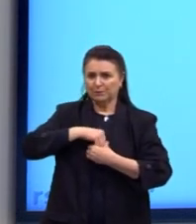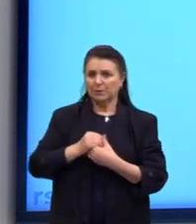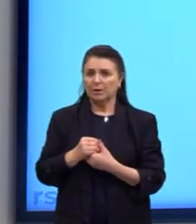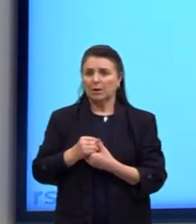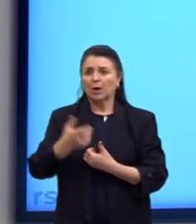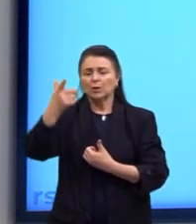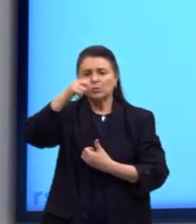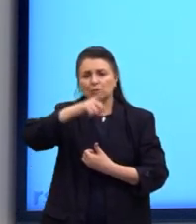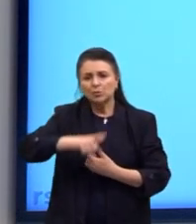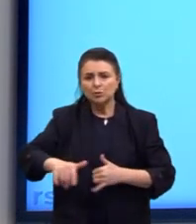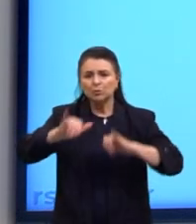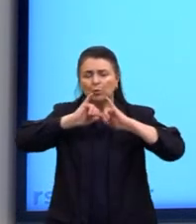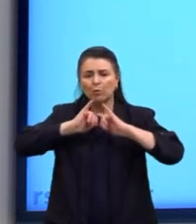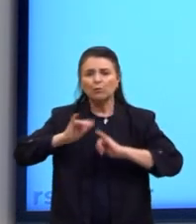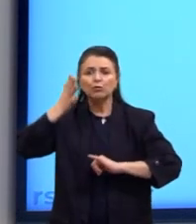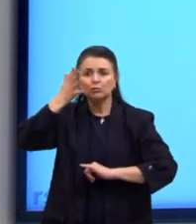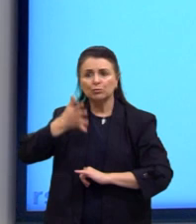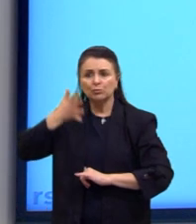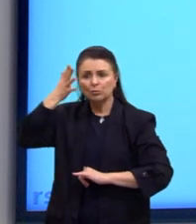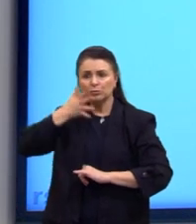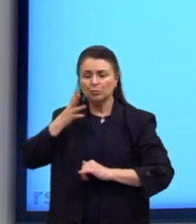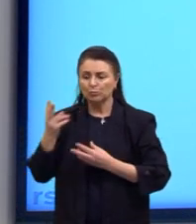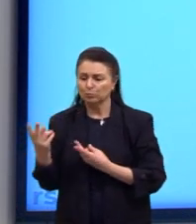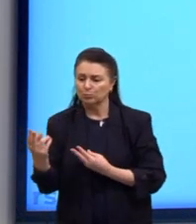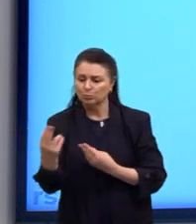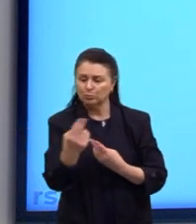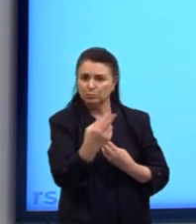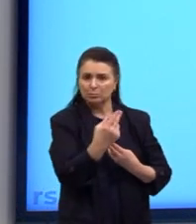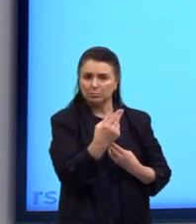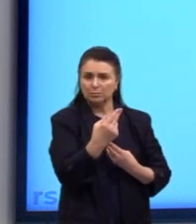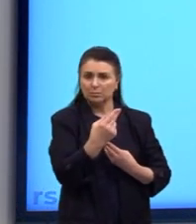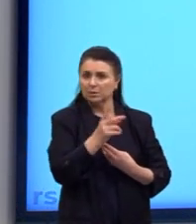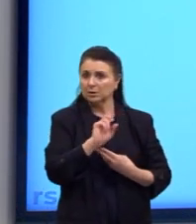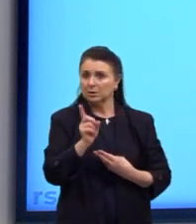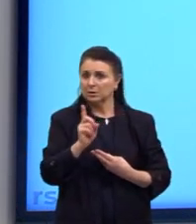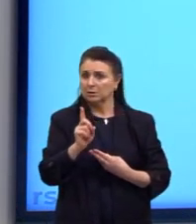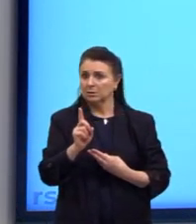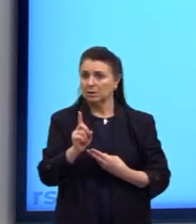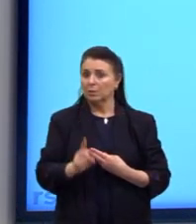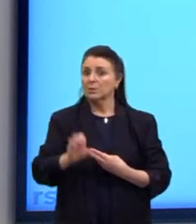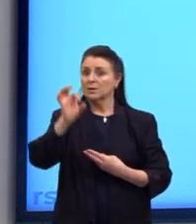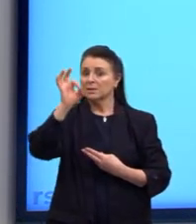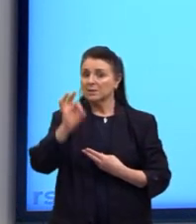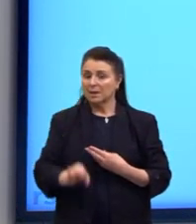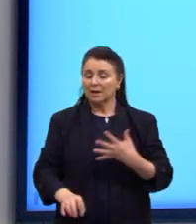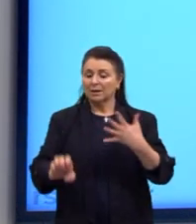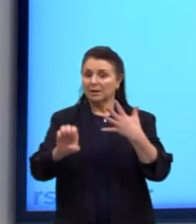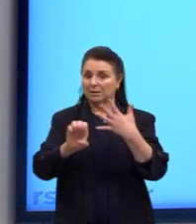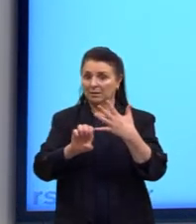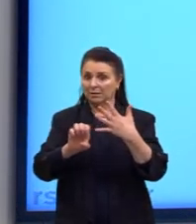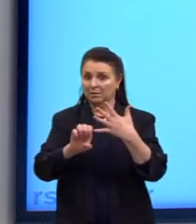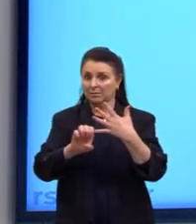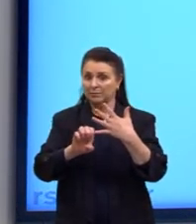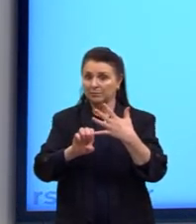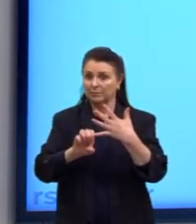Reiteração dos discursos homogênicos? Não. A alternativa correta é a alternativa E.